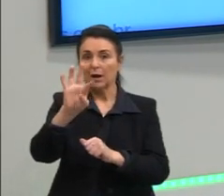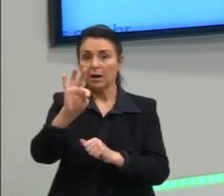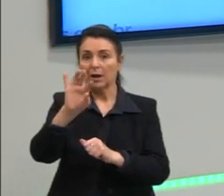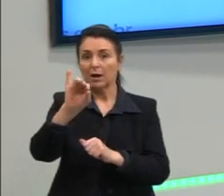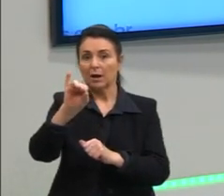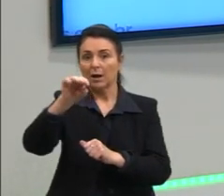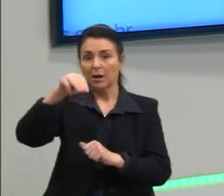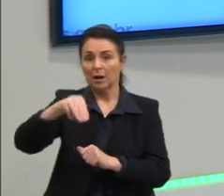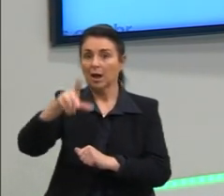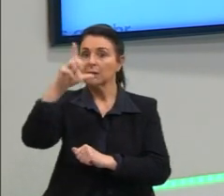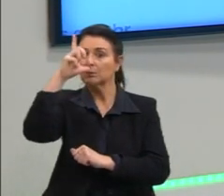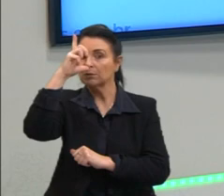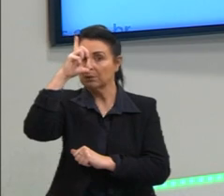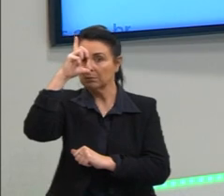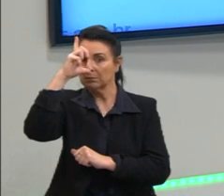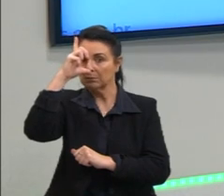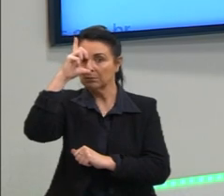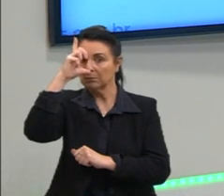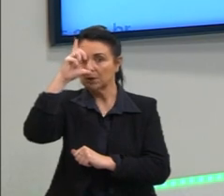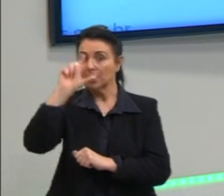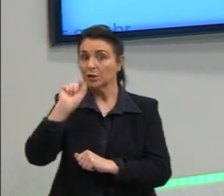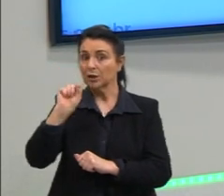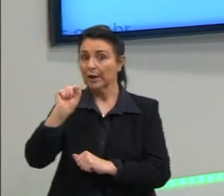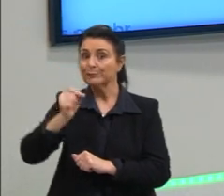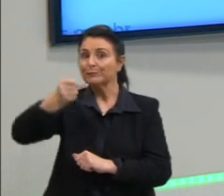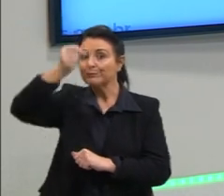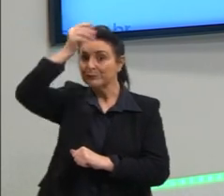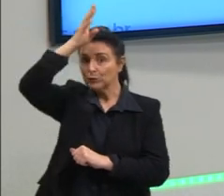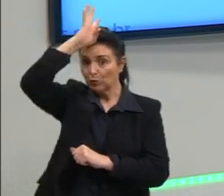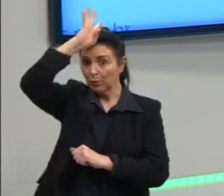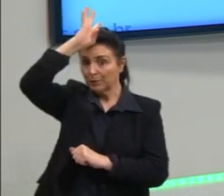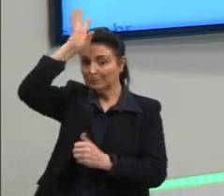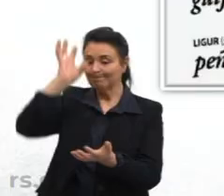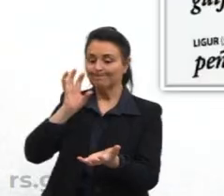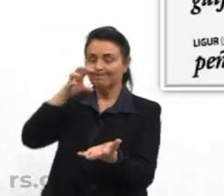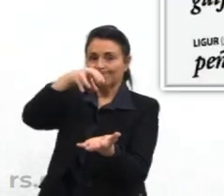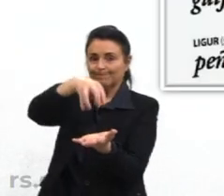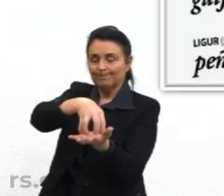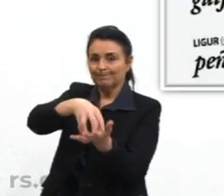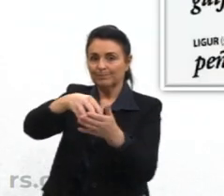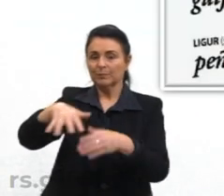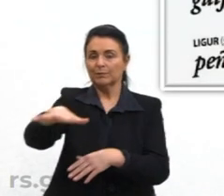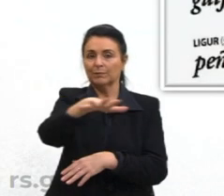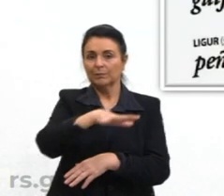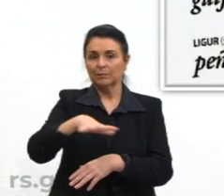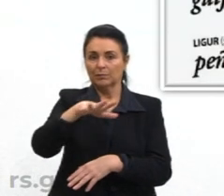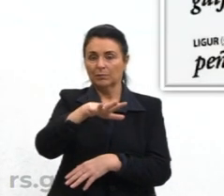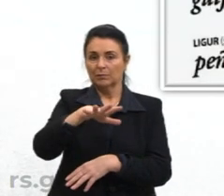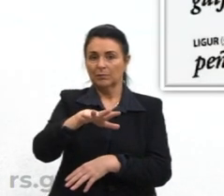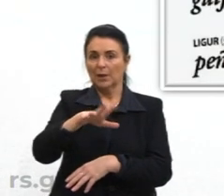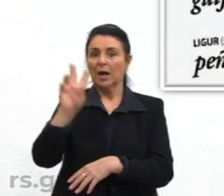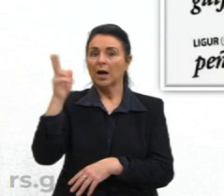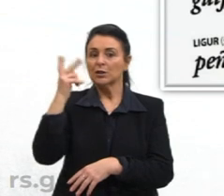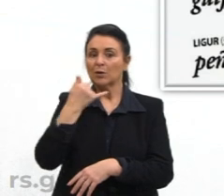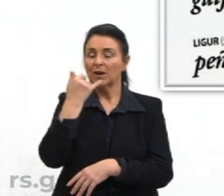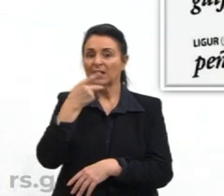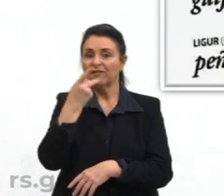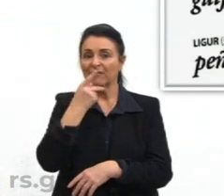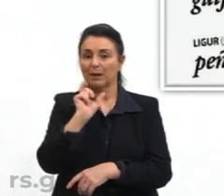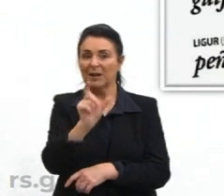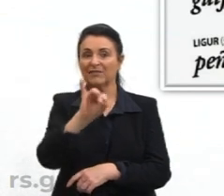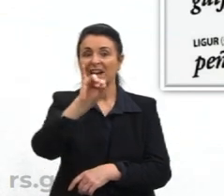do colonizador. Na história se fala dos invasores, dos romanos